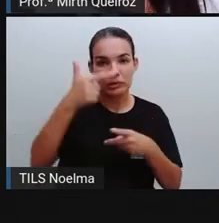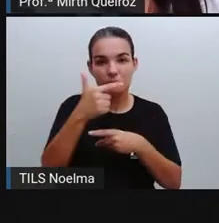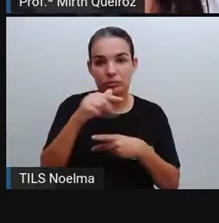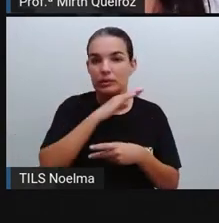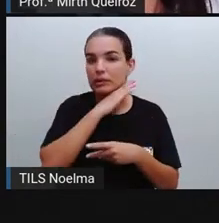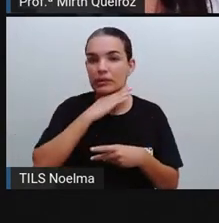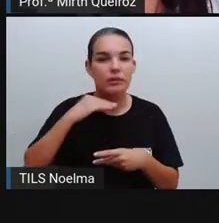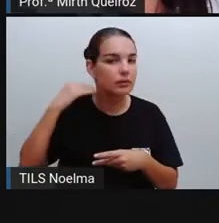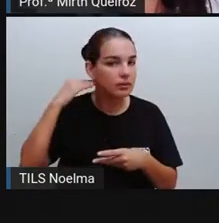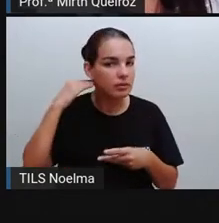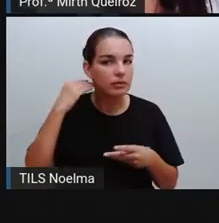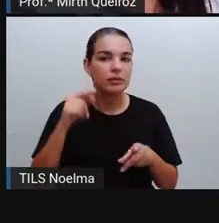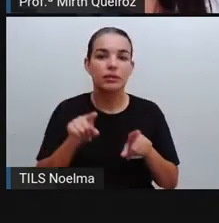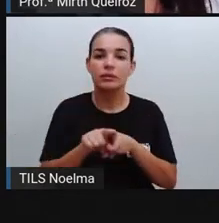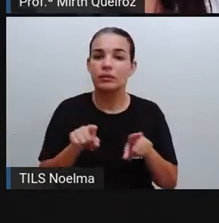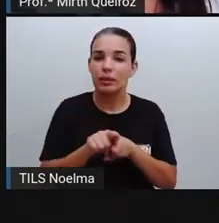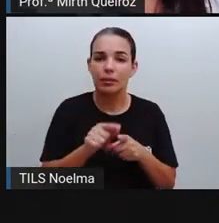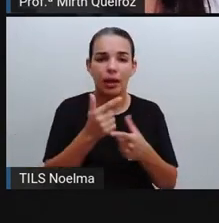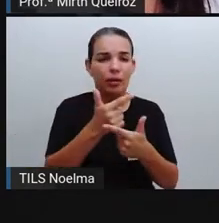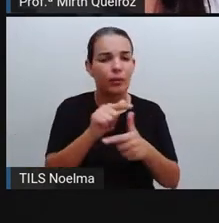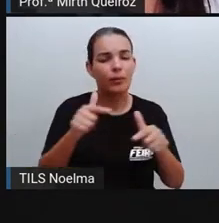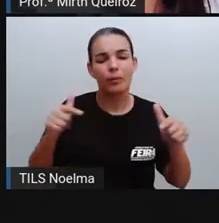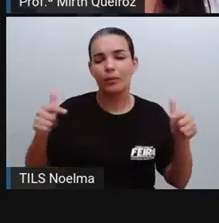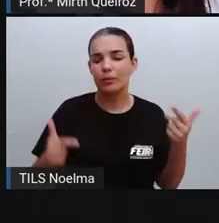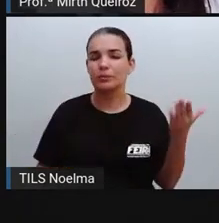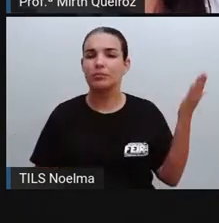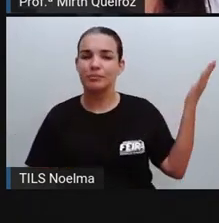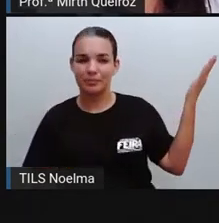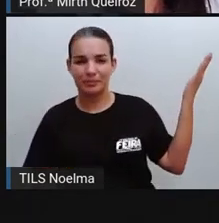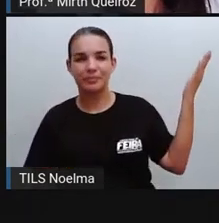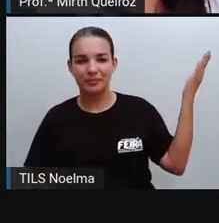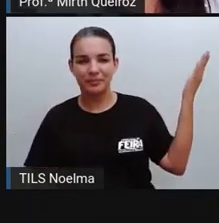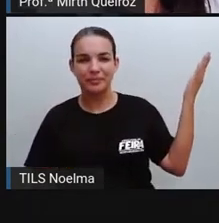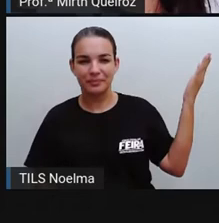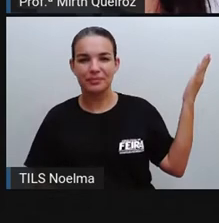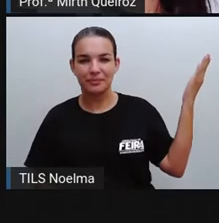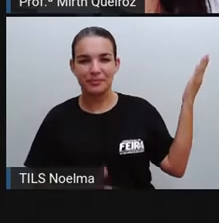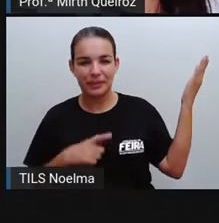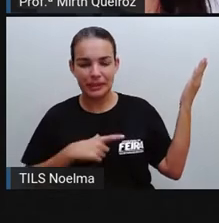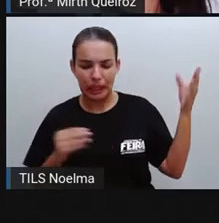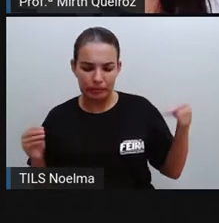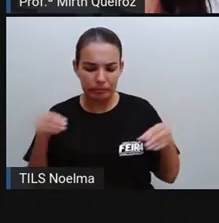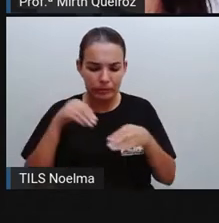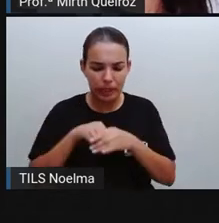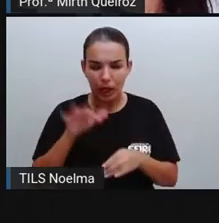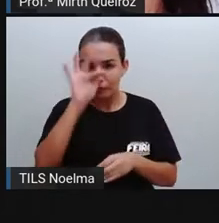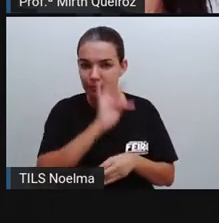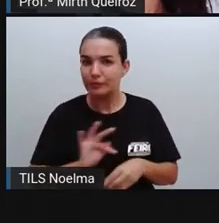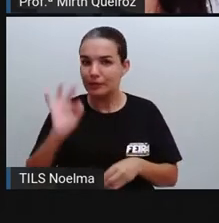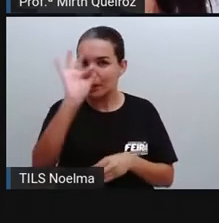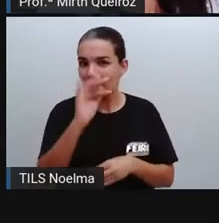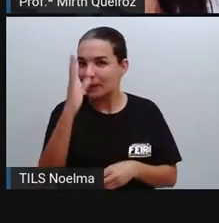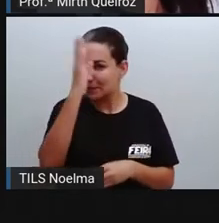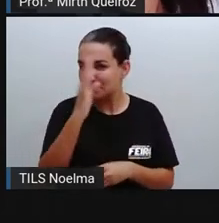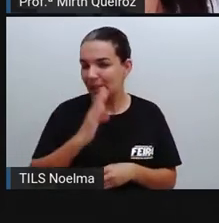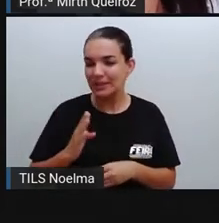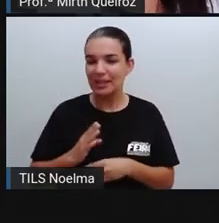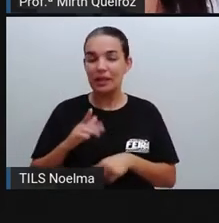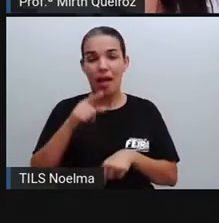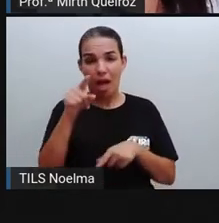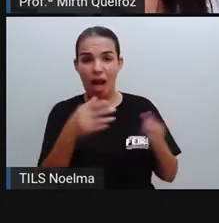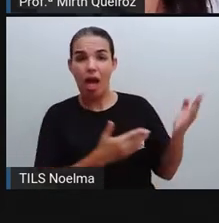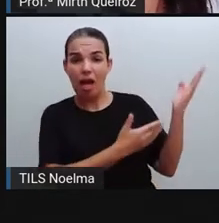Rosa, o Boi Tatá, dentre outros aí, que fazem parte do nosso folclore brasileiro. Esses são os mais